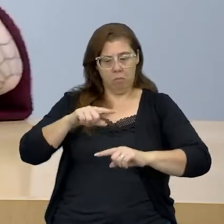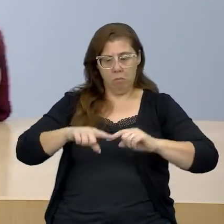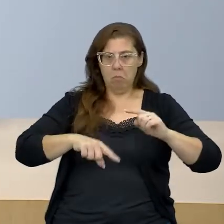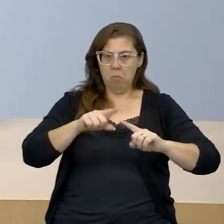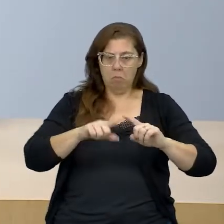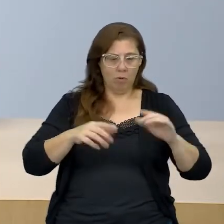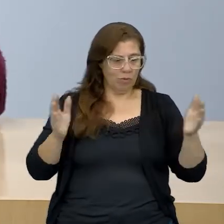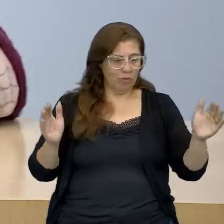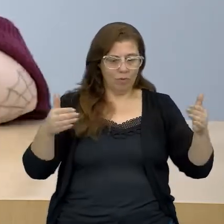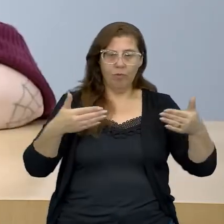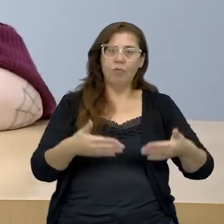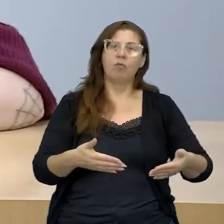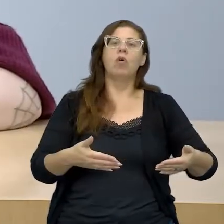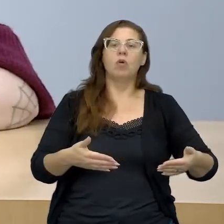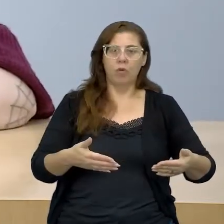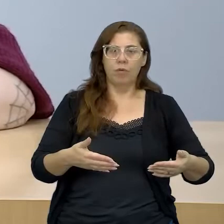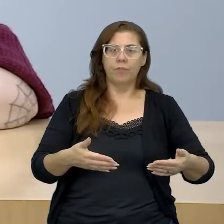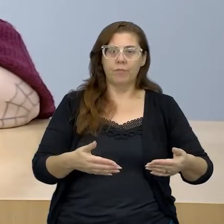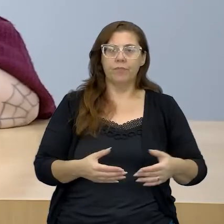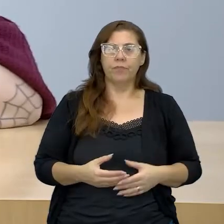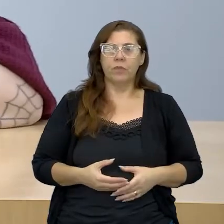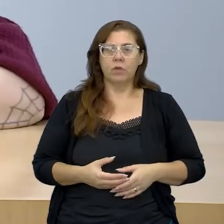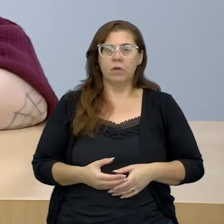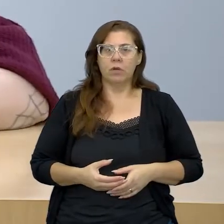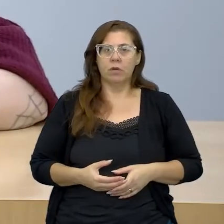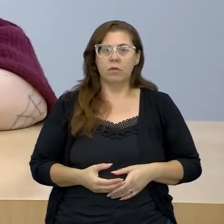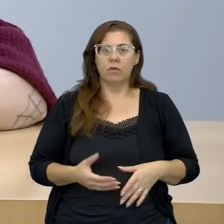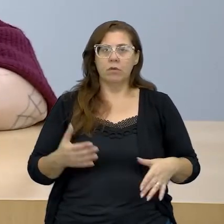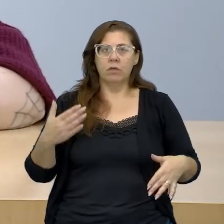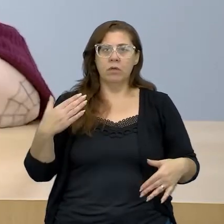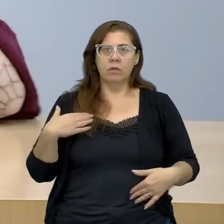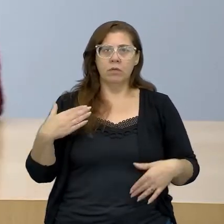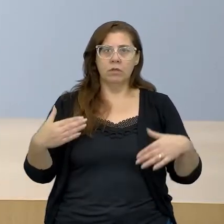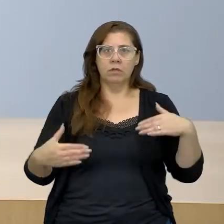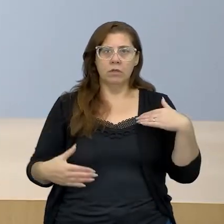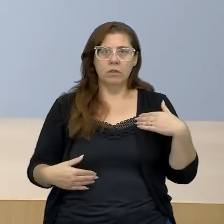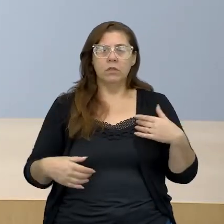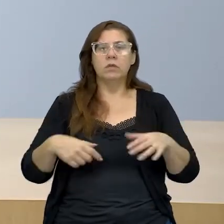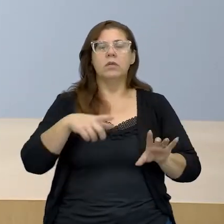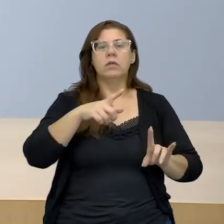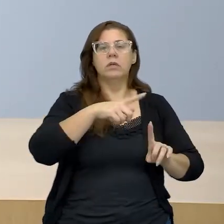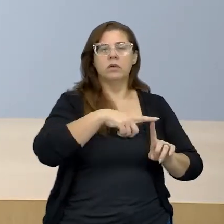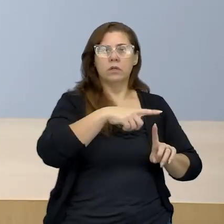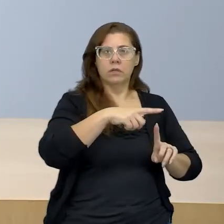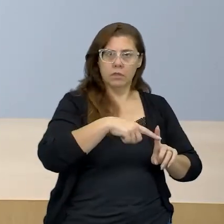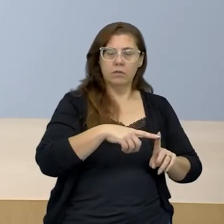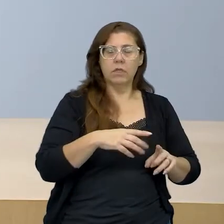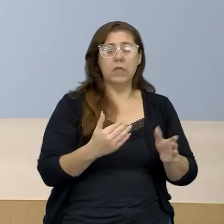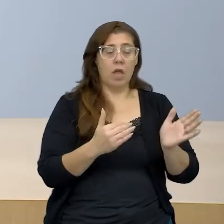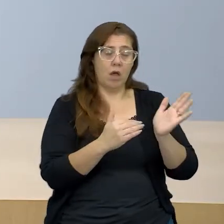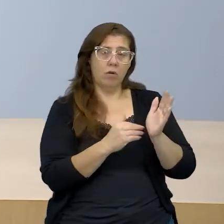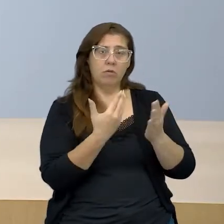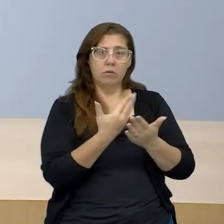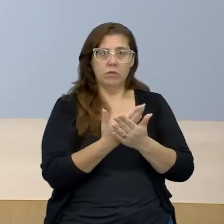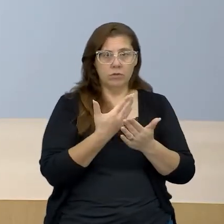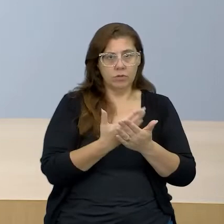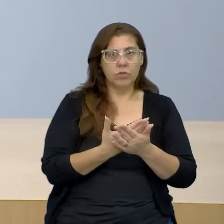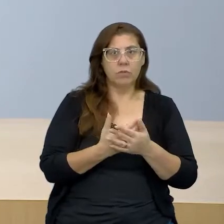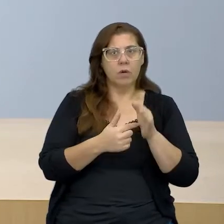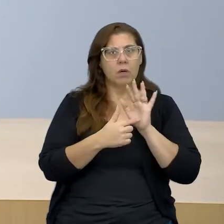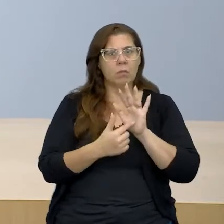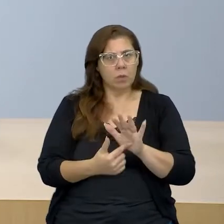específico que o Foucault chamava de corpo-espécie. E a gente tinha visto na última aula que esse corpo